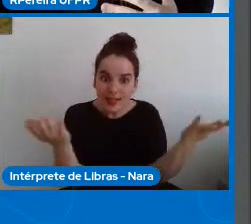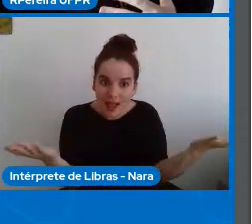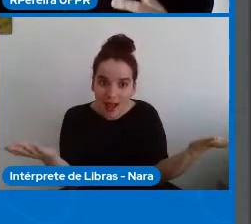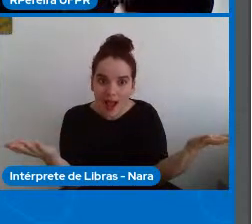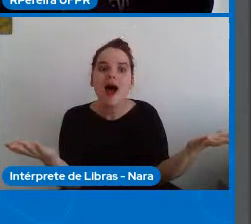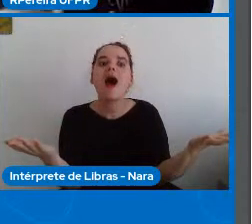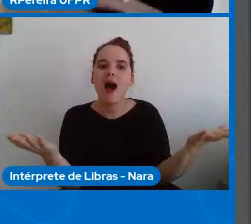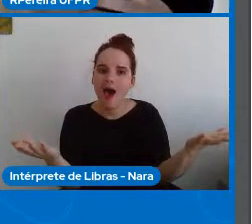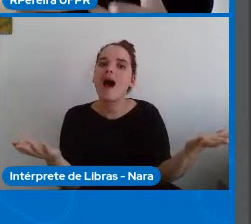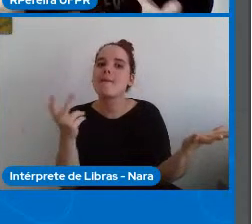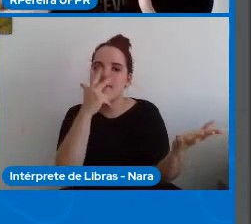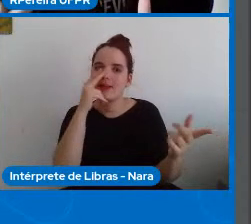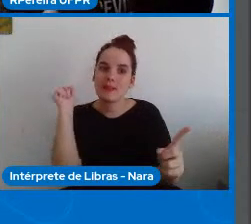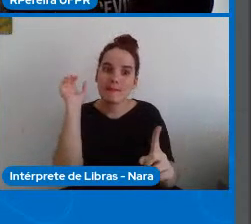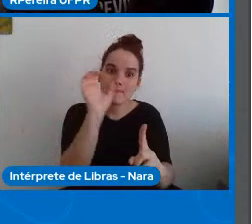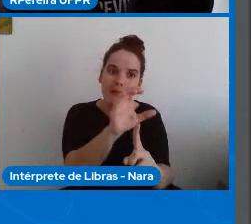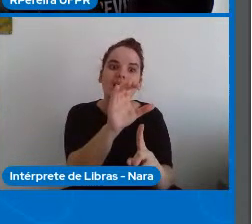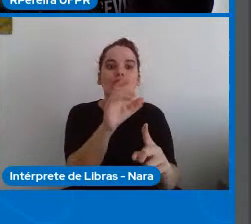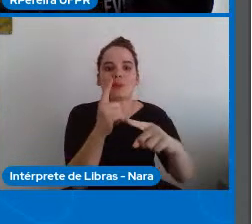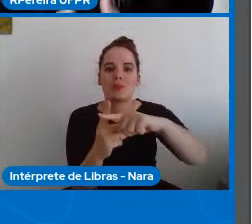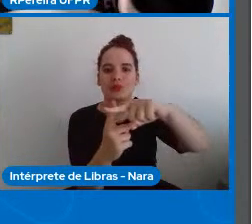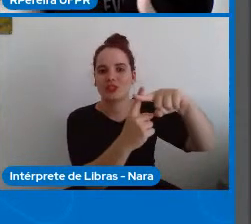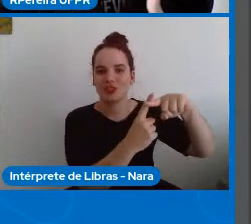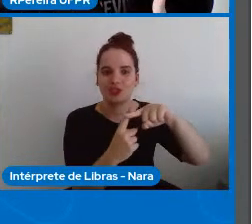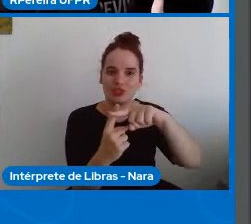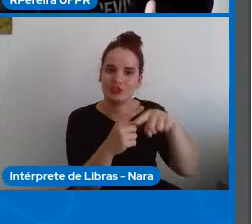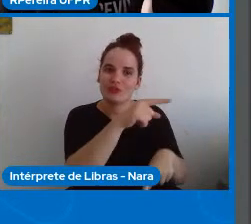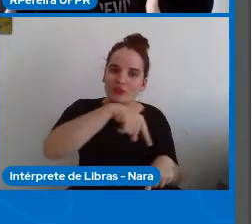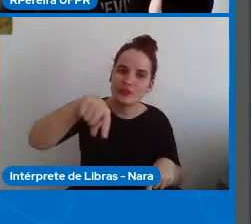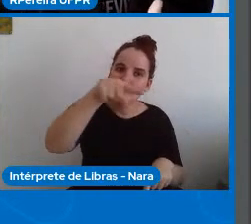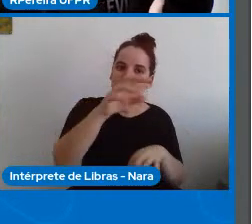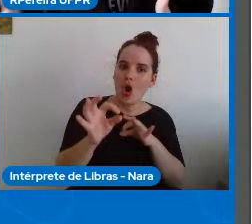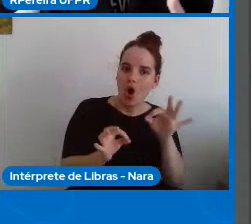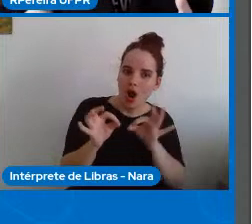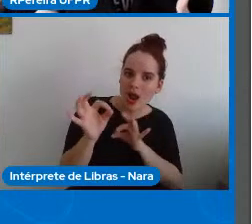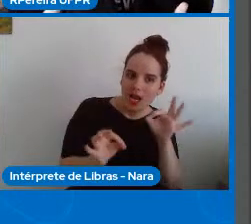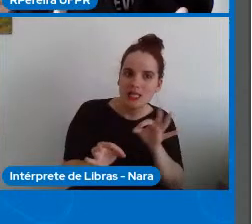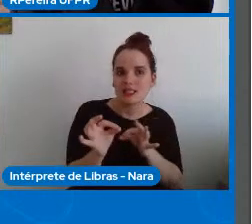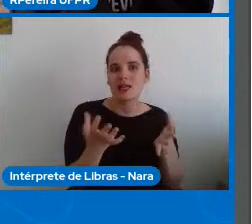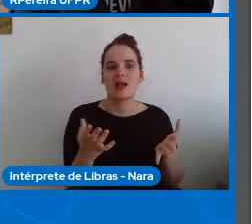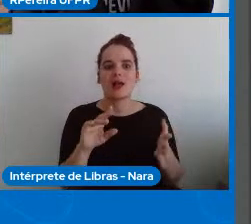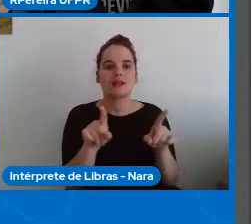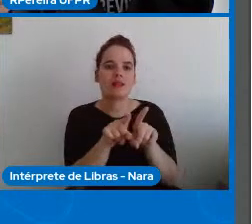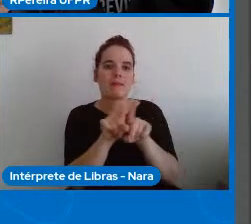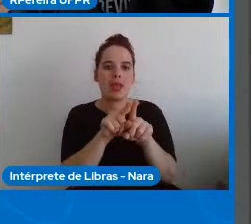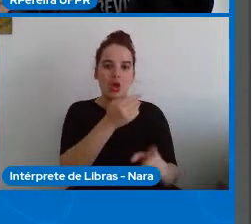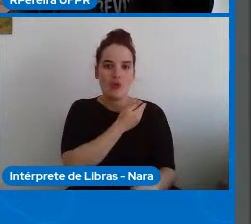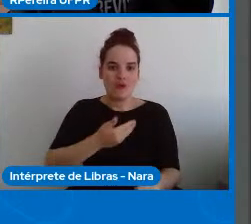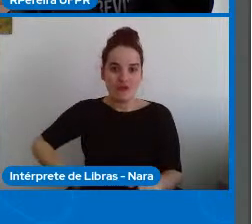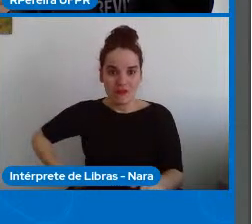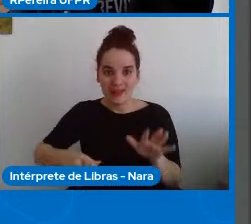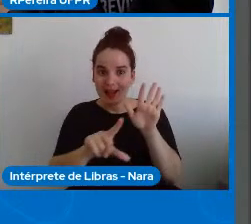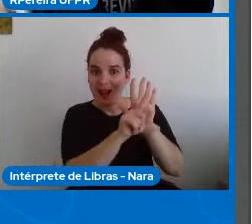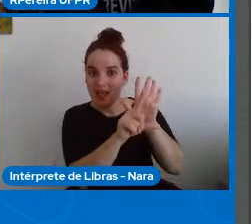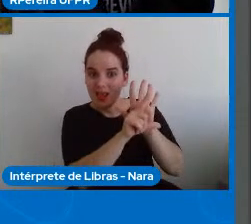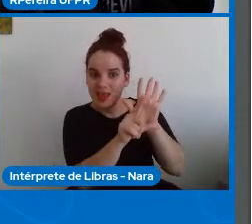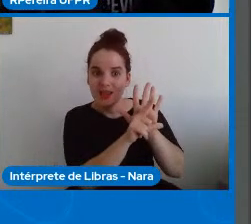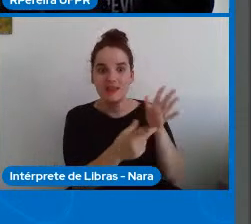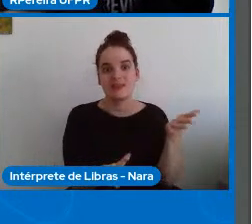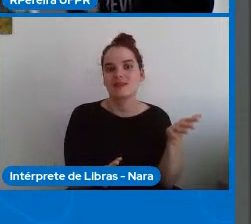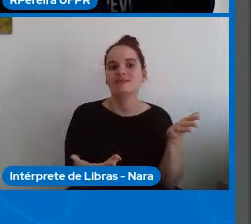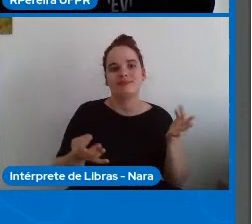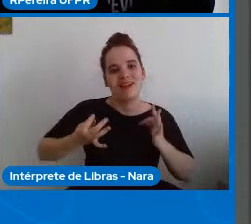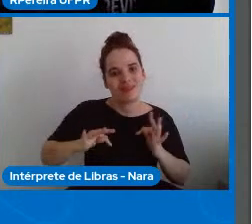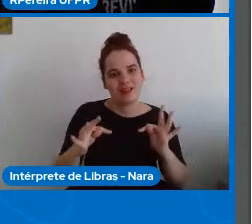volta impactando no modo como as pessoas se organizam como as leis são feitas e como as pessoas usam a tecnologia